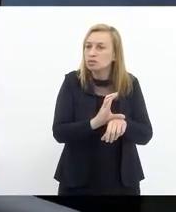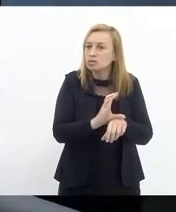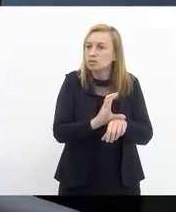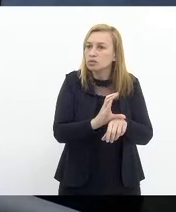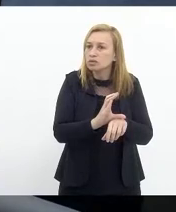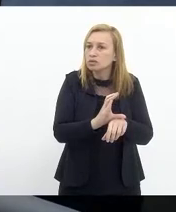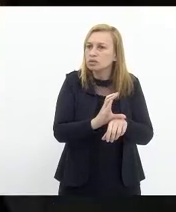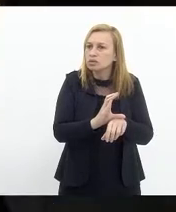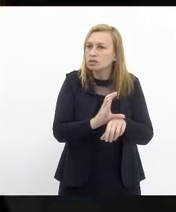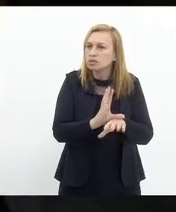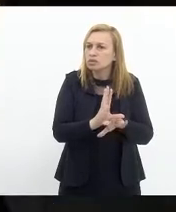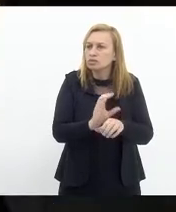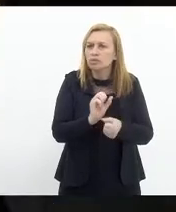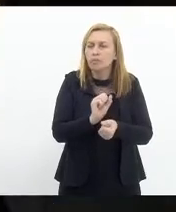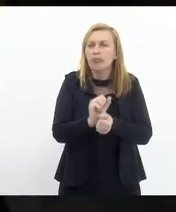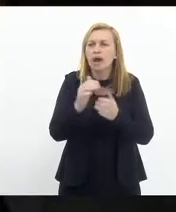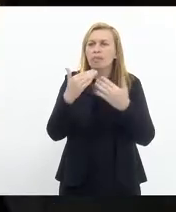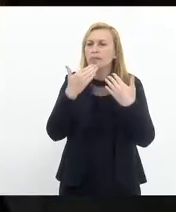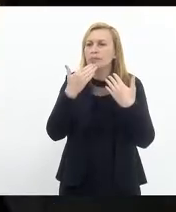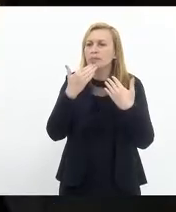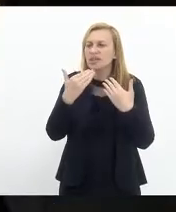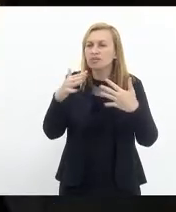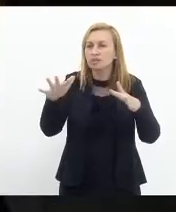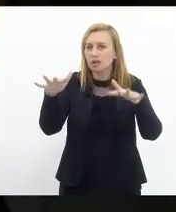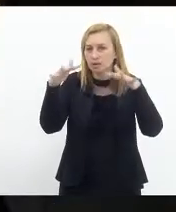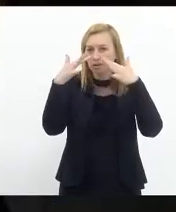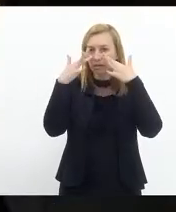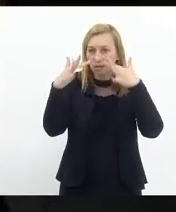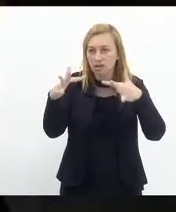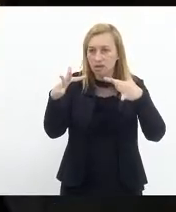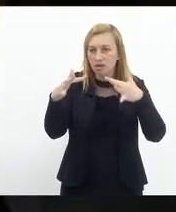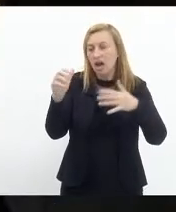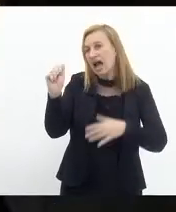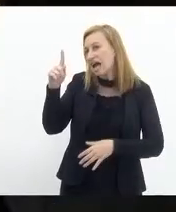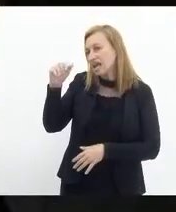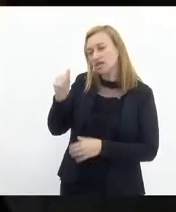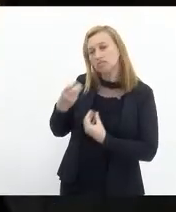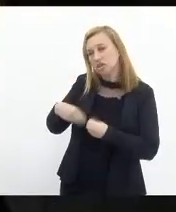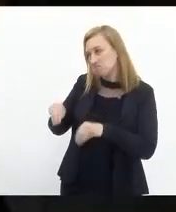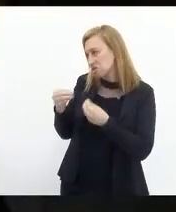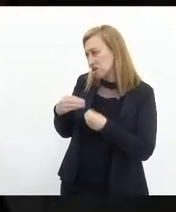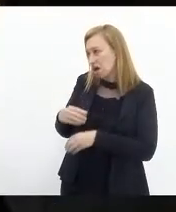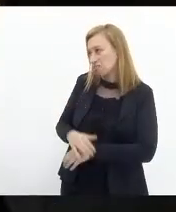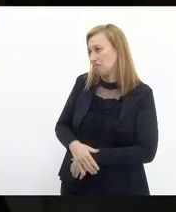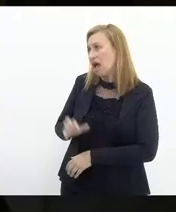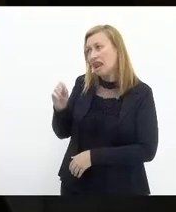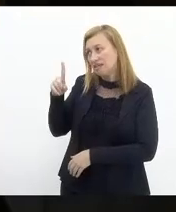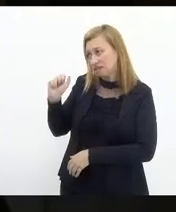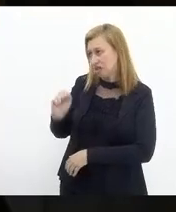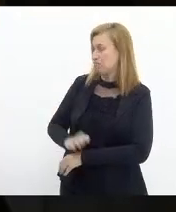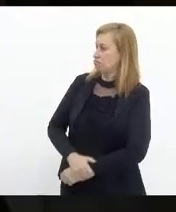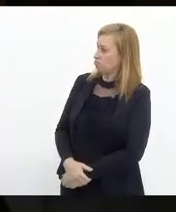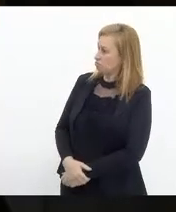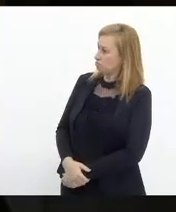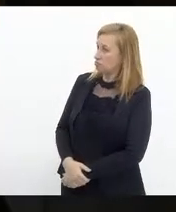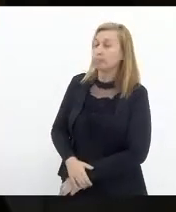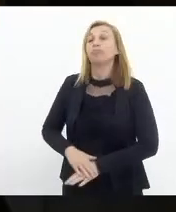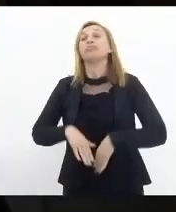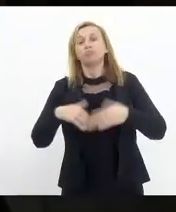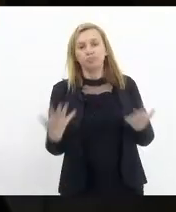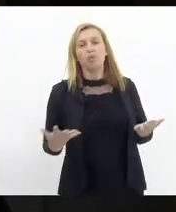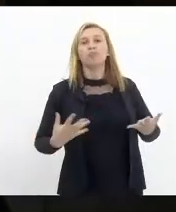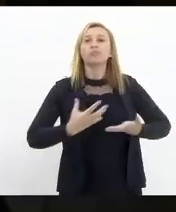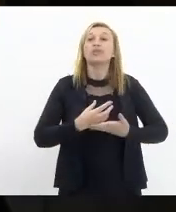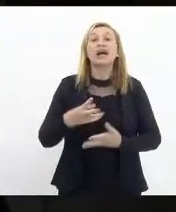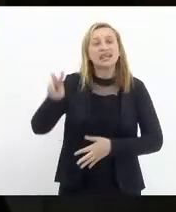É que eu estou querendo a sua atenção. A Aline não quer me dar a sua atenção. A Aline. Bom, e a